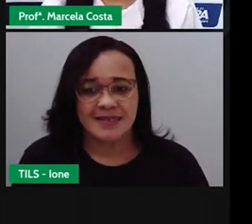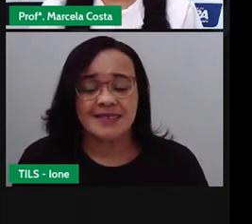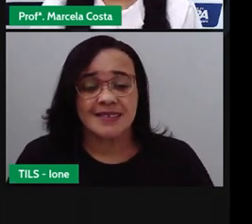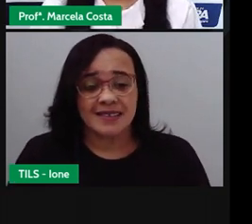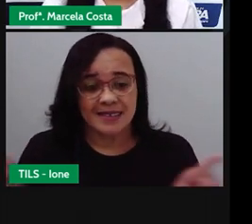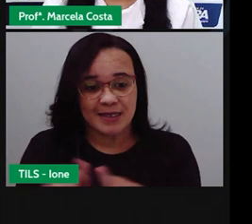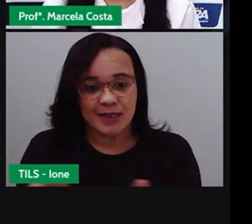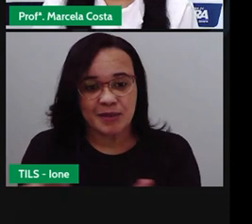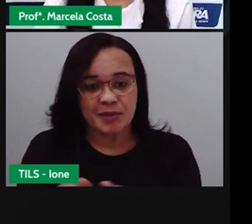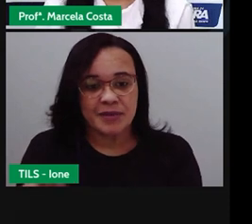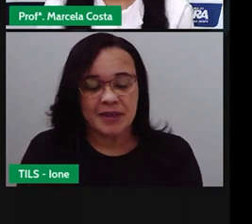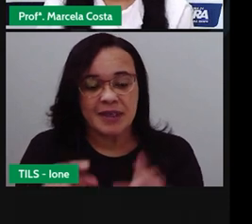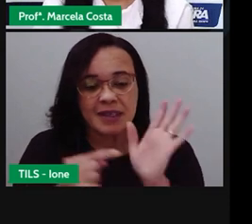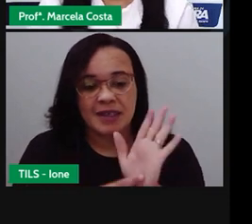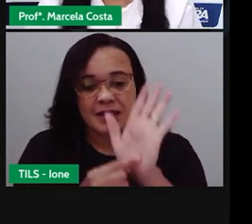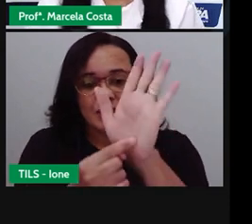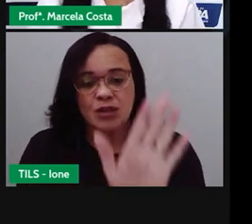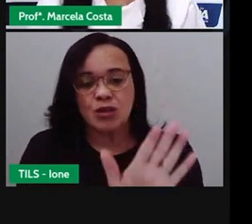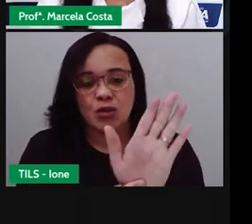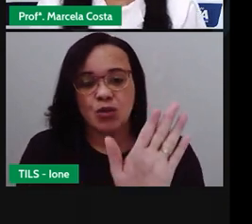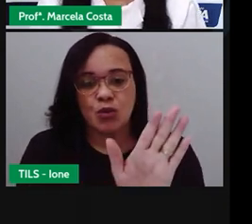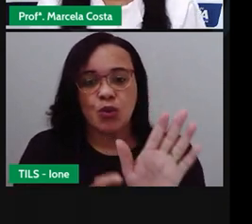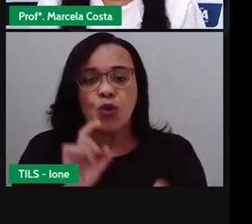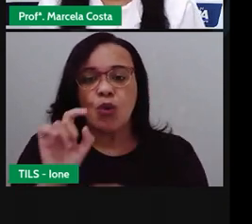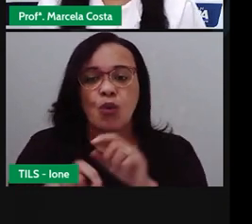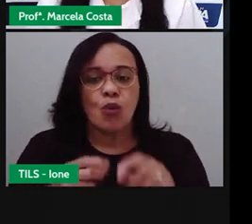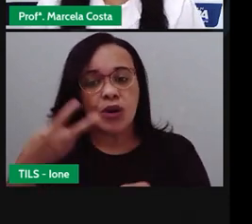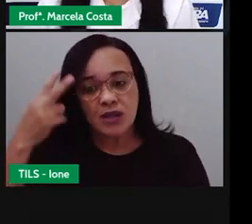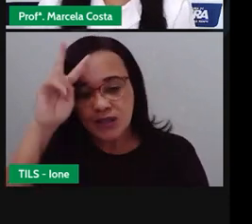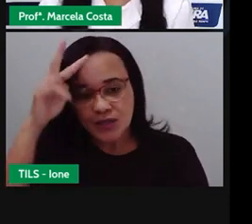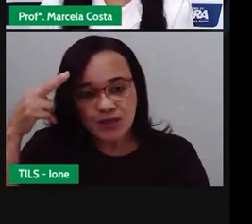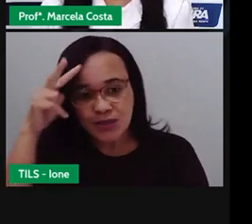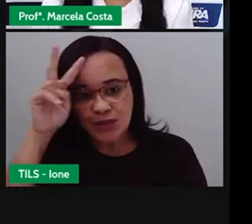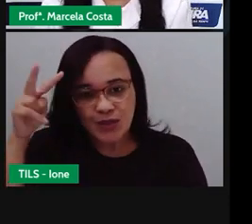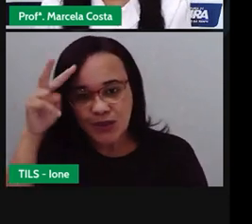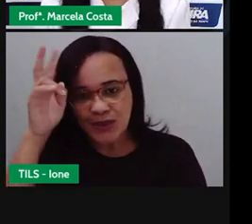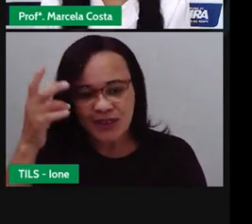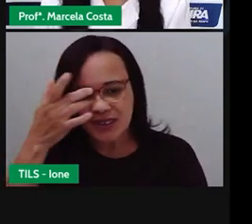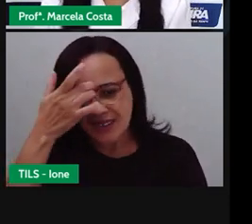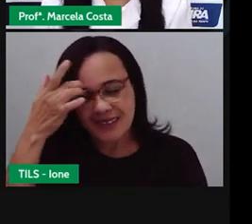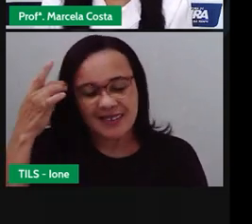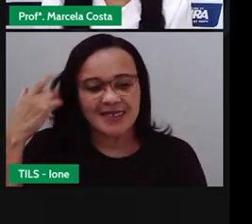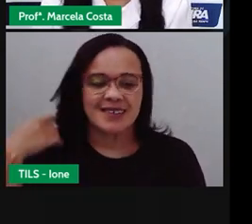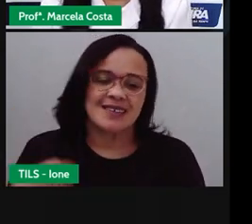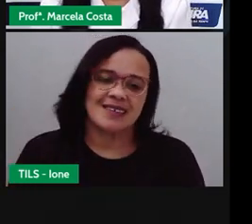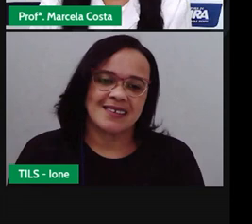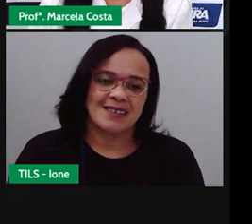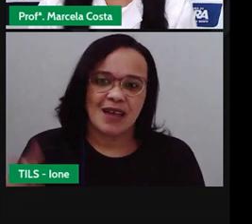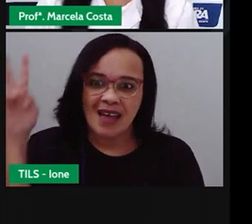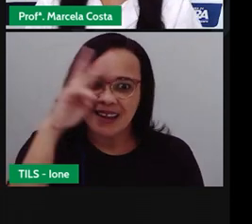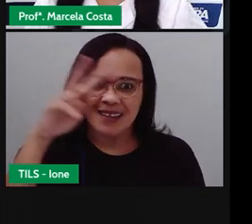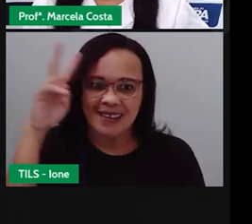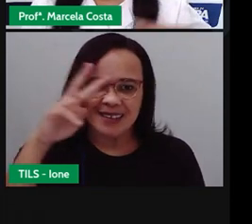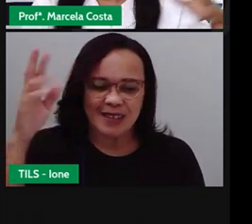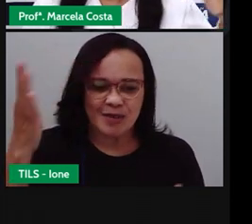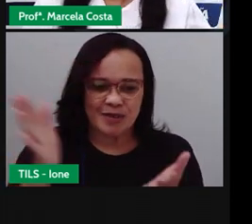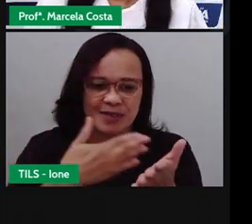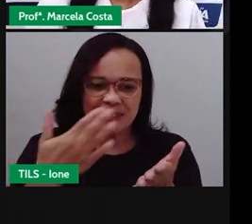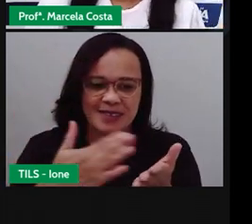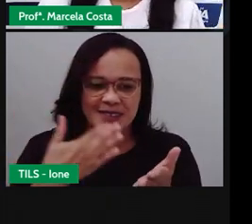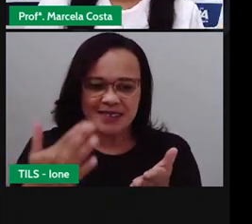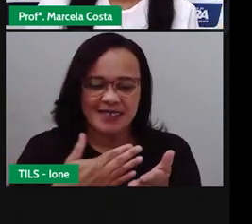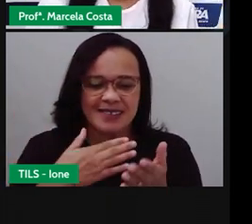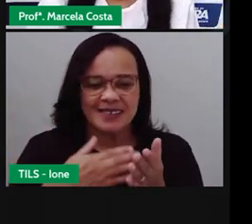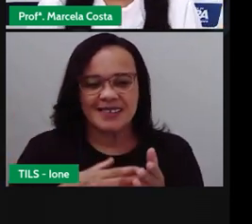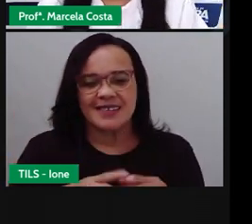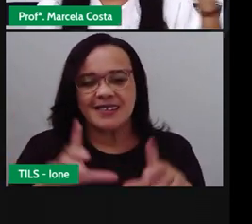Agora, a gente vai ver aqui uma estrofe daquela literatura que eu mostrei a capa ainda